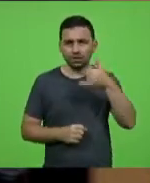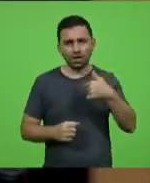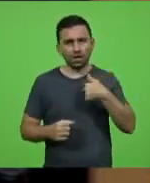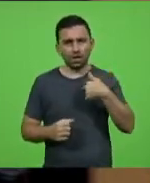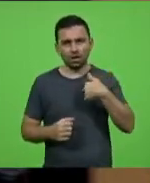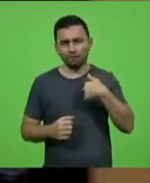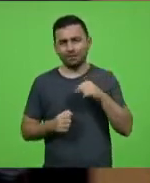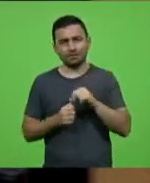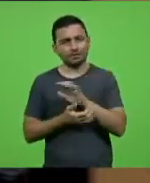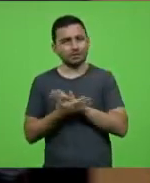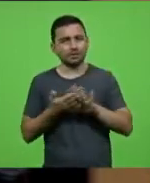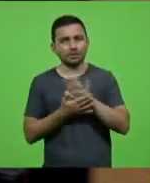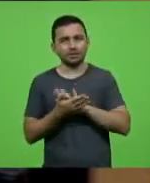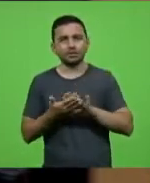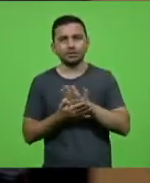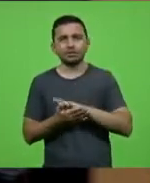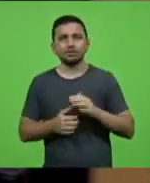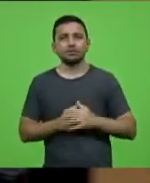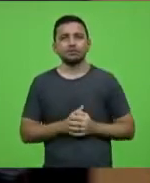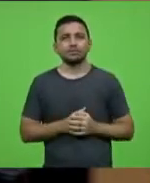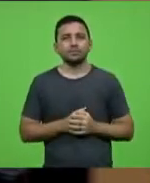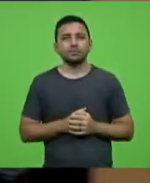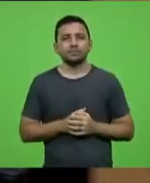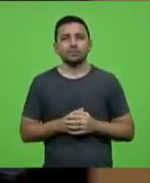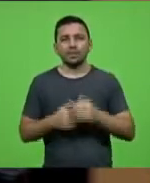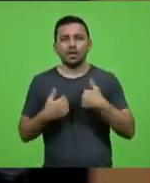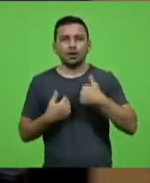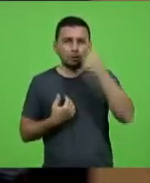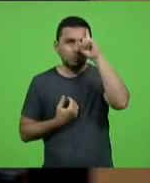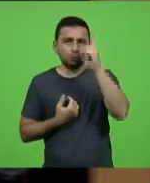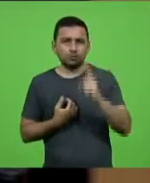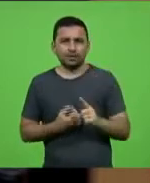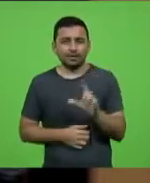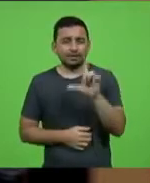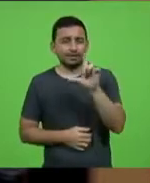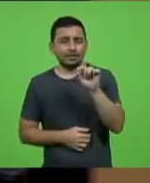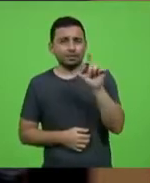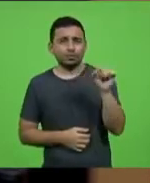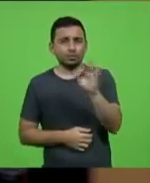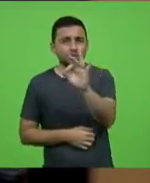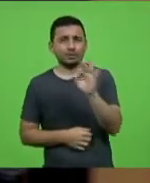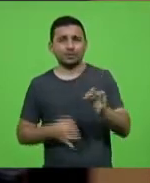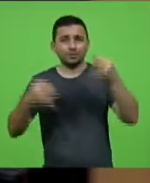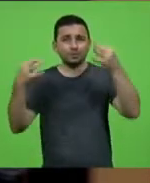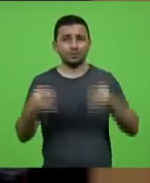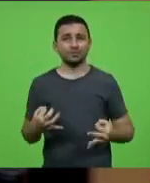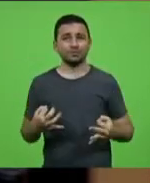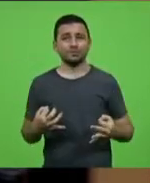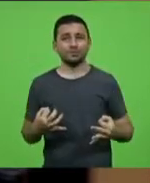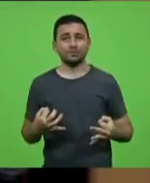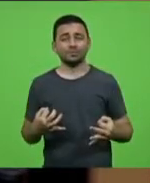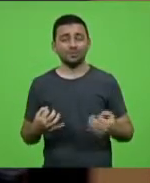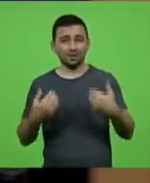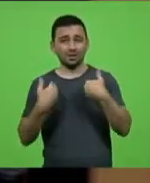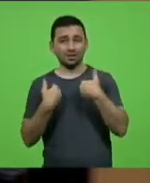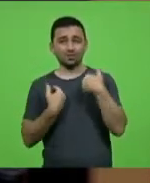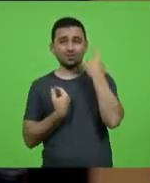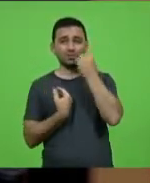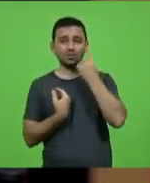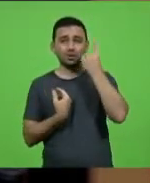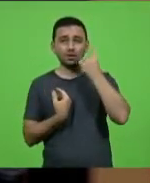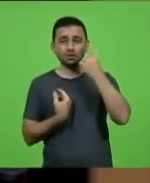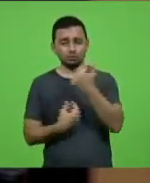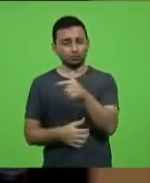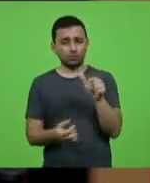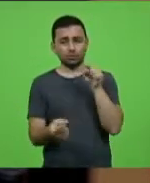Cambuca. Eu não faço coisa que eu não sei que é 100% correta e eu, como deputado, não tenho essa